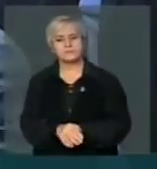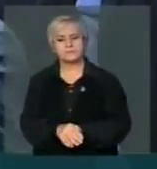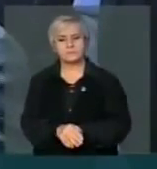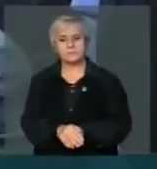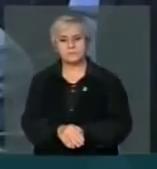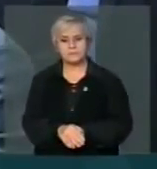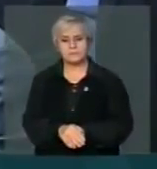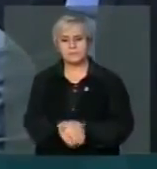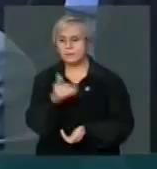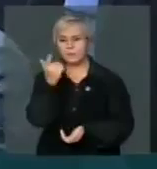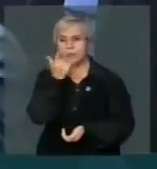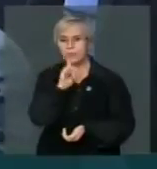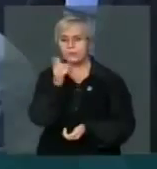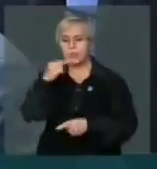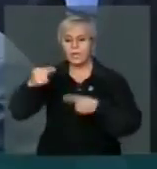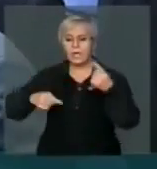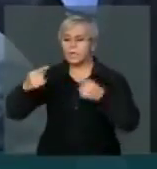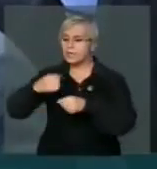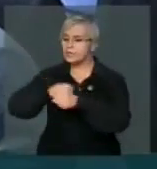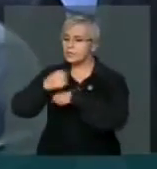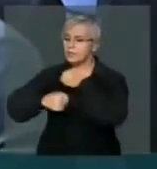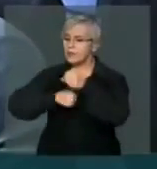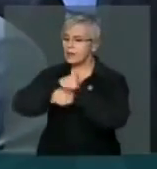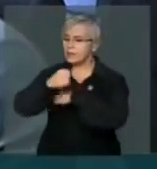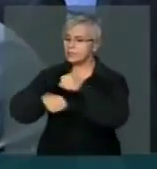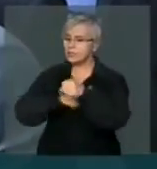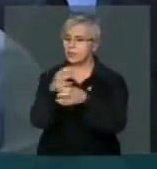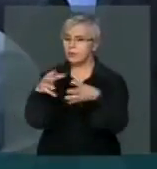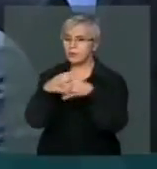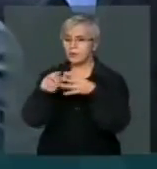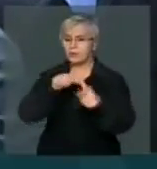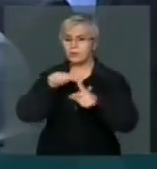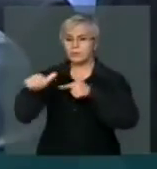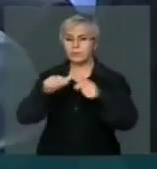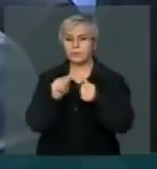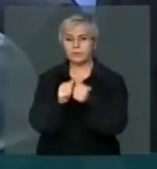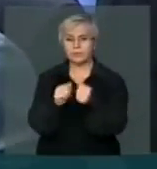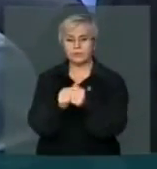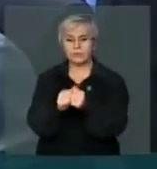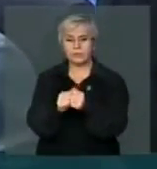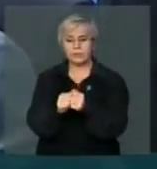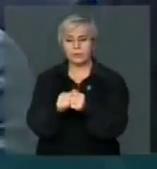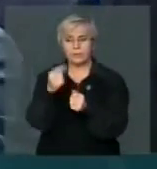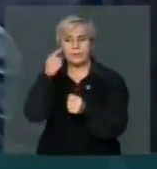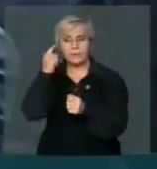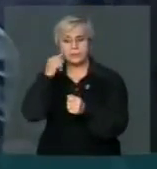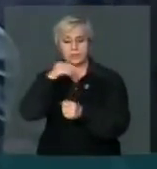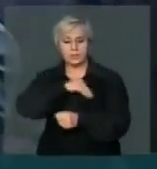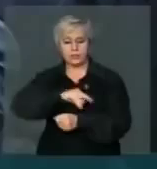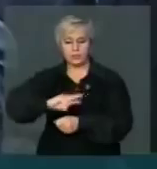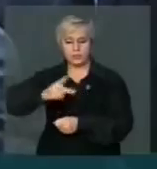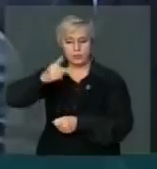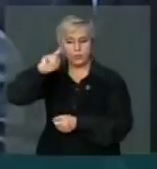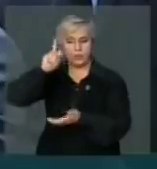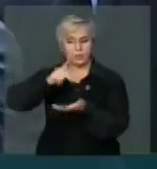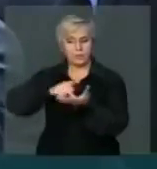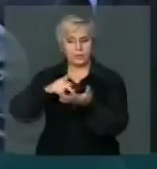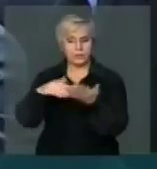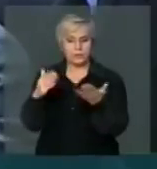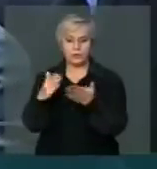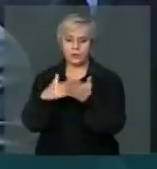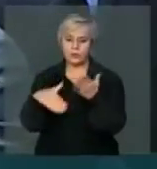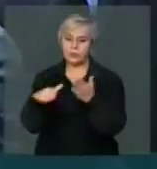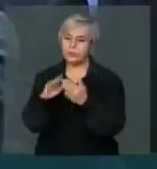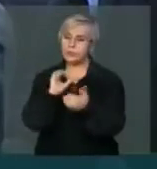o debate ano a ano com as organizações dos trabalhadores sobre um aumento real. Fica tudo isso